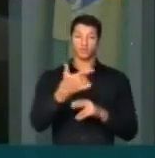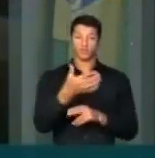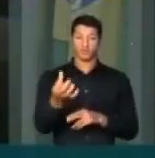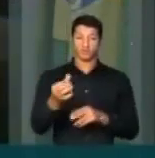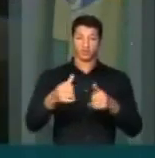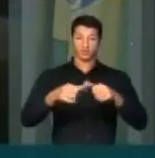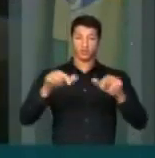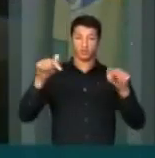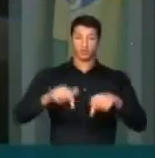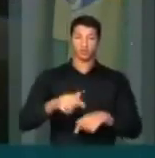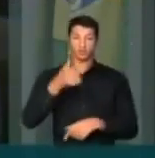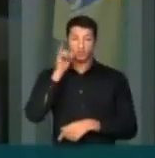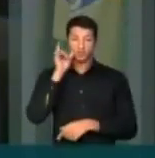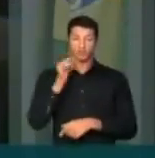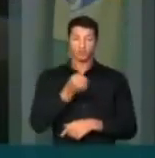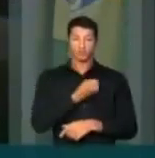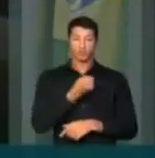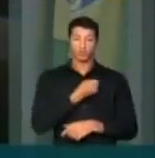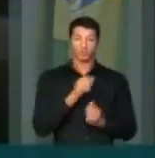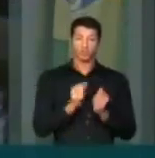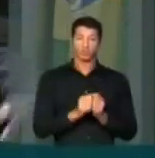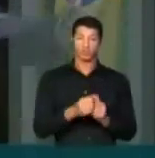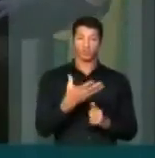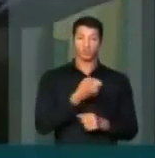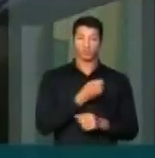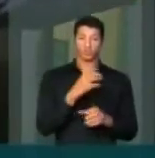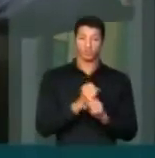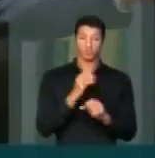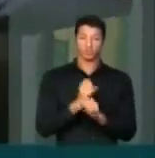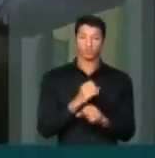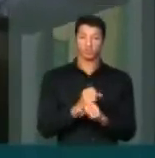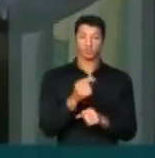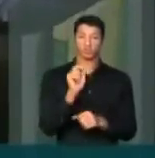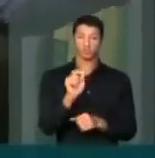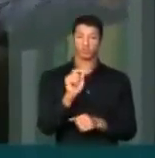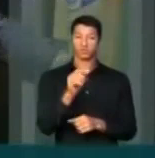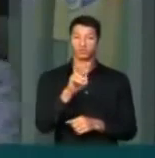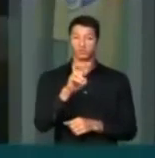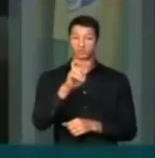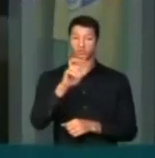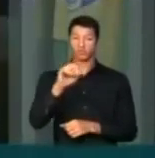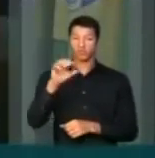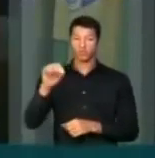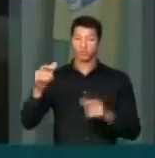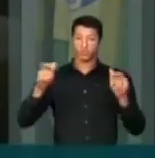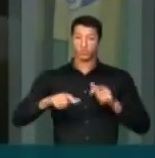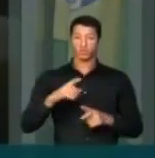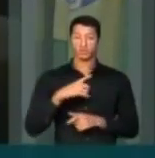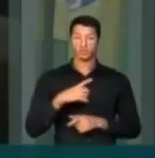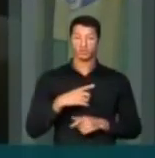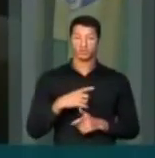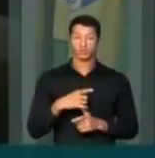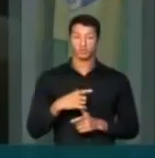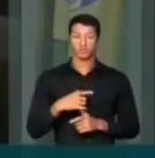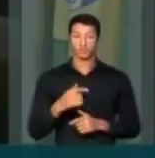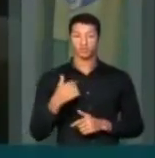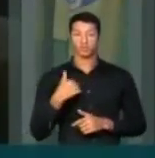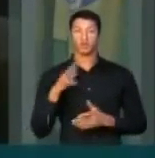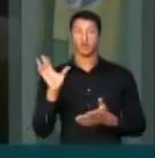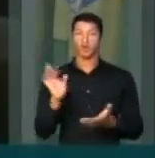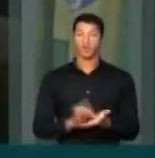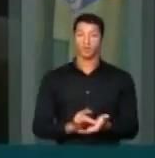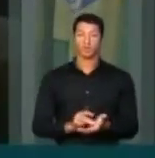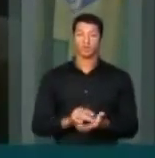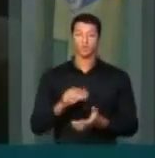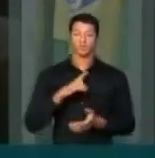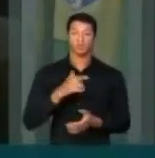que estavam aqui, numerados, contados por vossa excelência, em 500 lugares que tinha. Realmente,